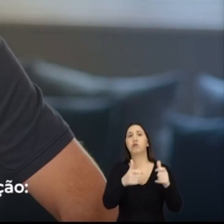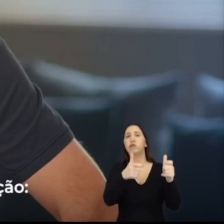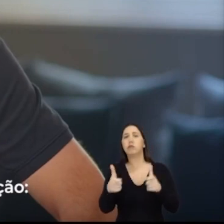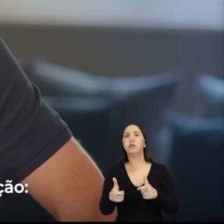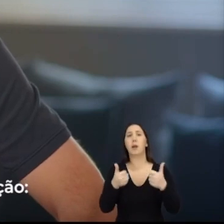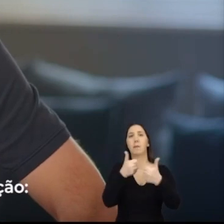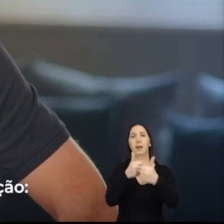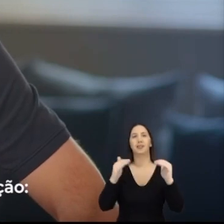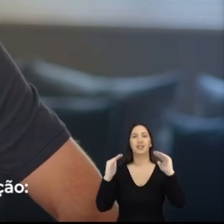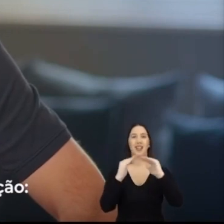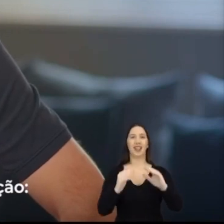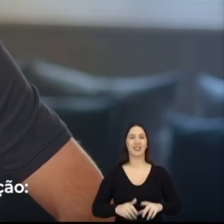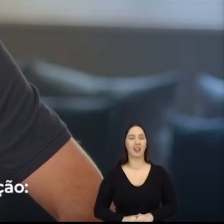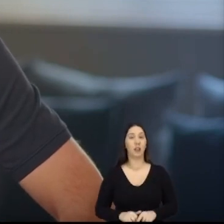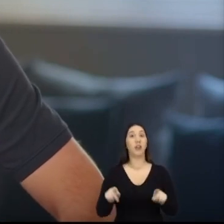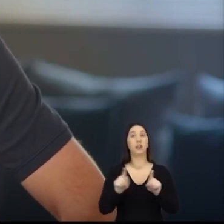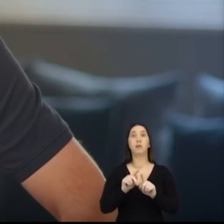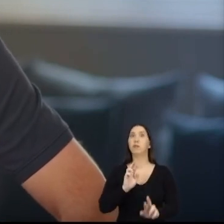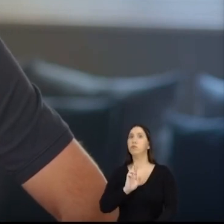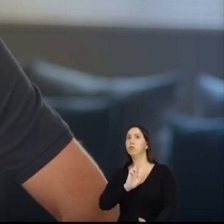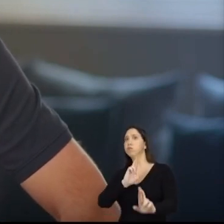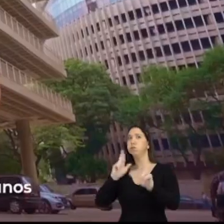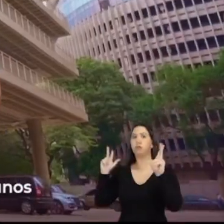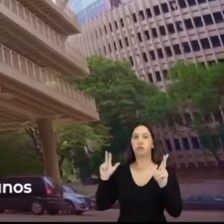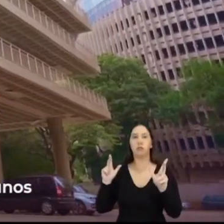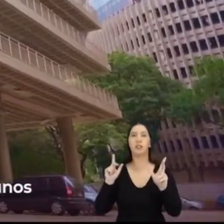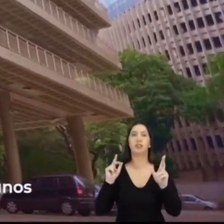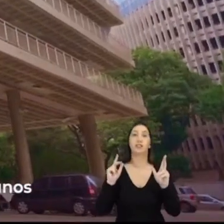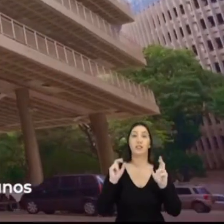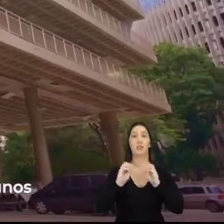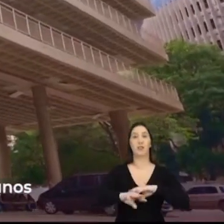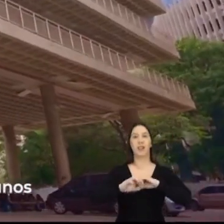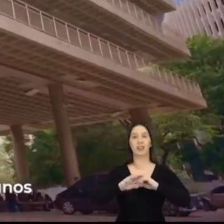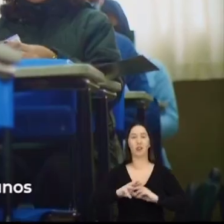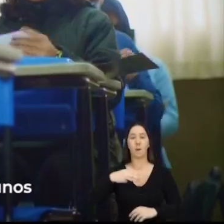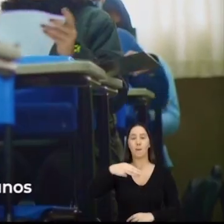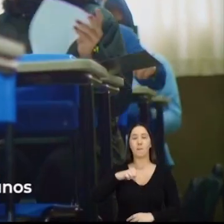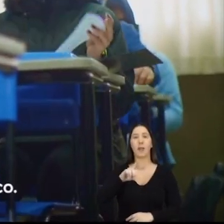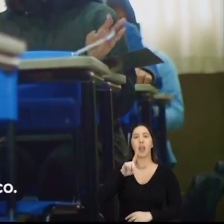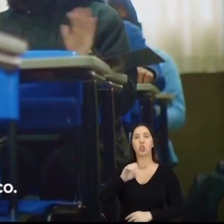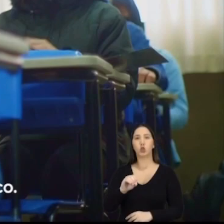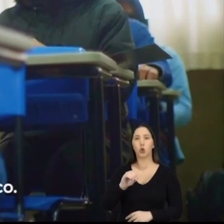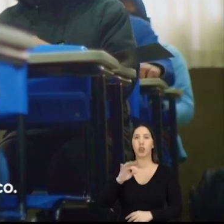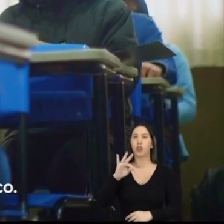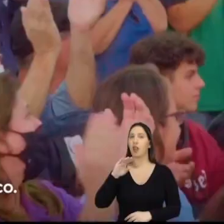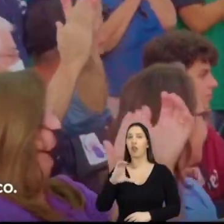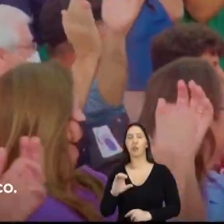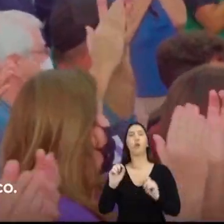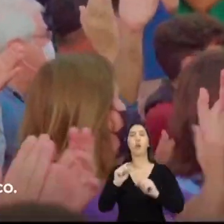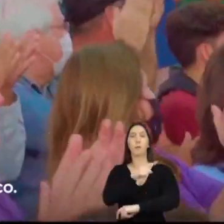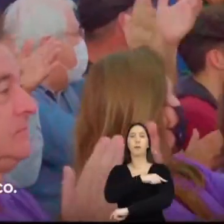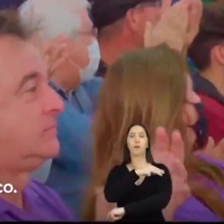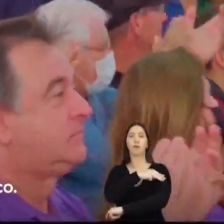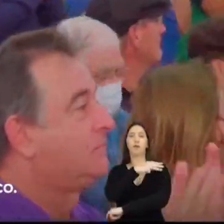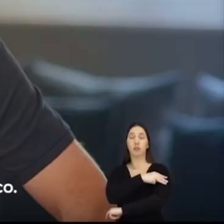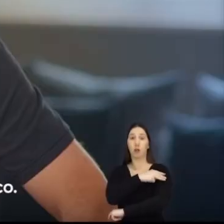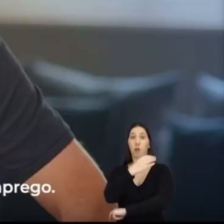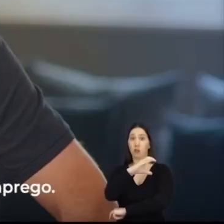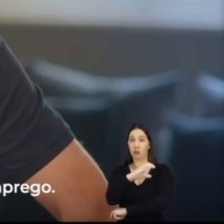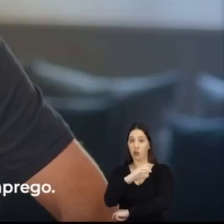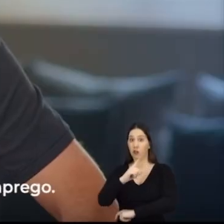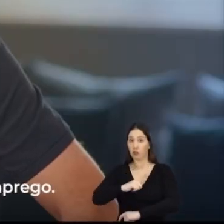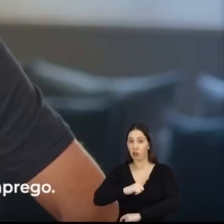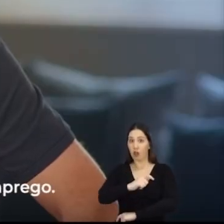Vem aí também uma revolução na educação. O Mediotec. Nós vamos dar oportunidade a todos os alunos do ensino médio de ter o seu curso